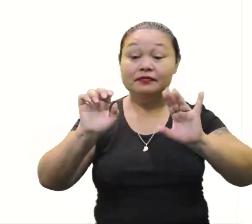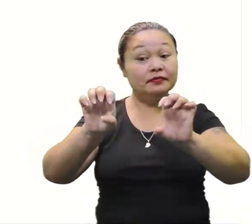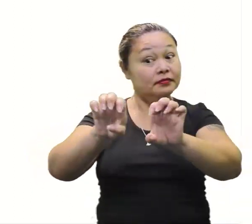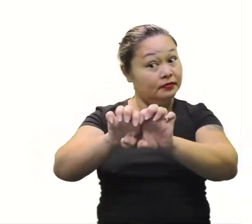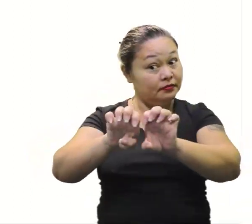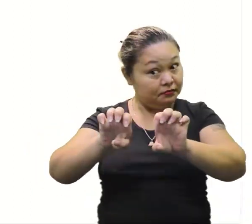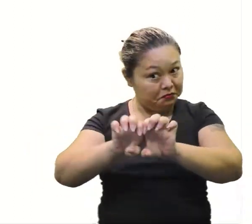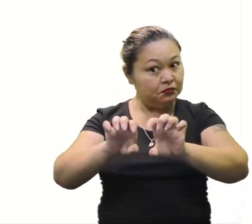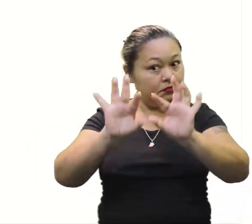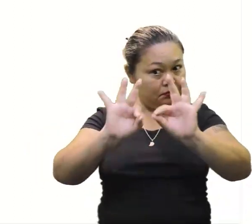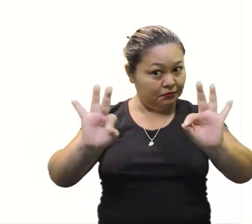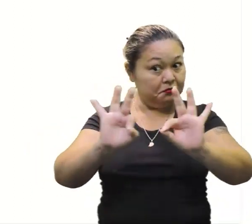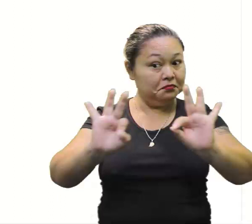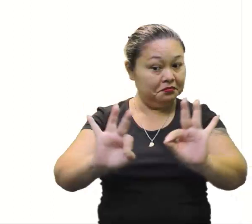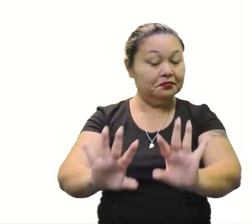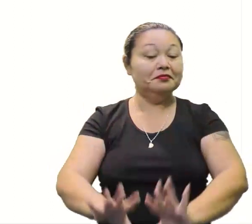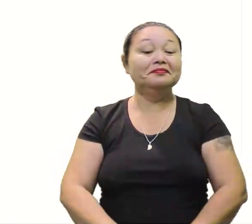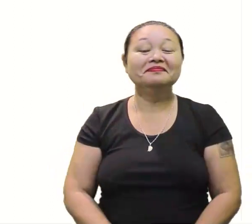Pronunciamento equacional.